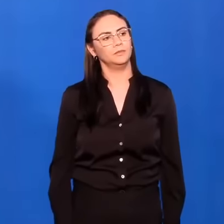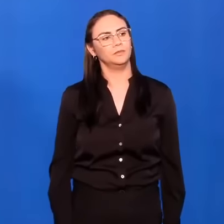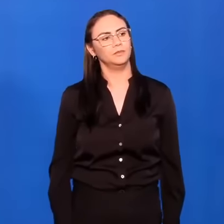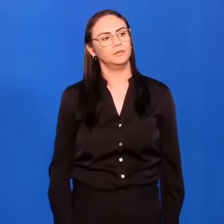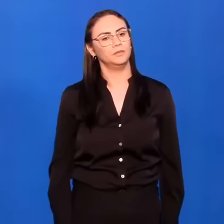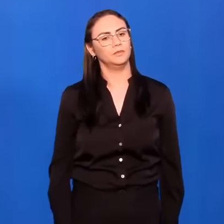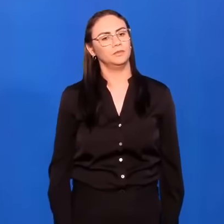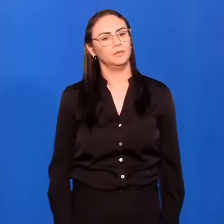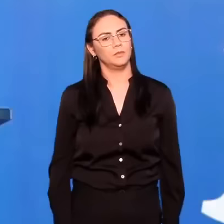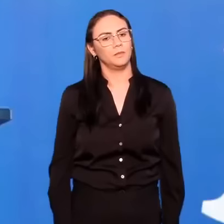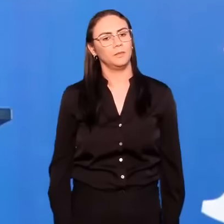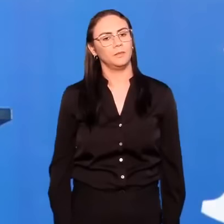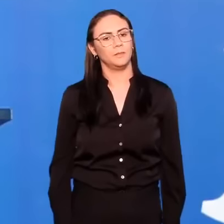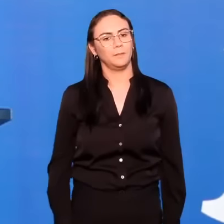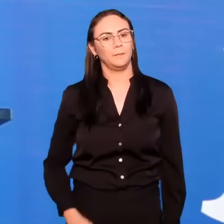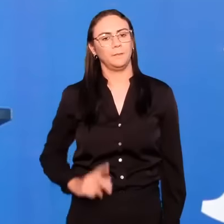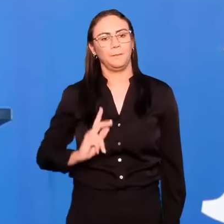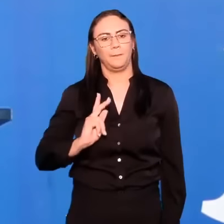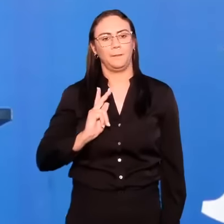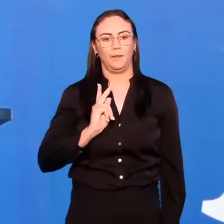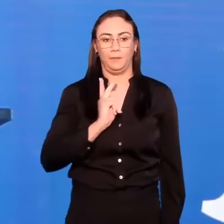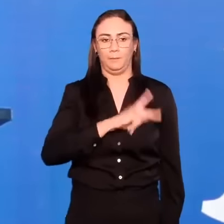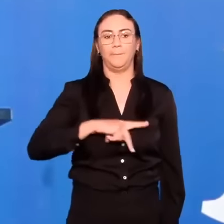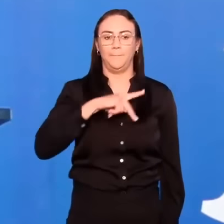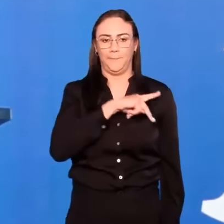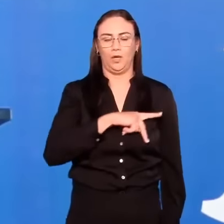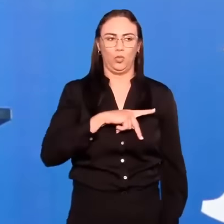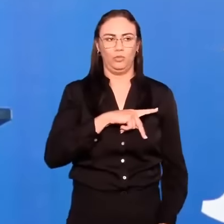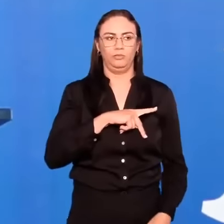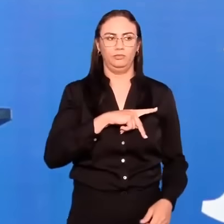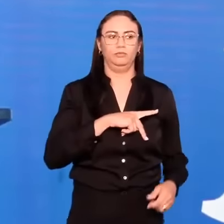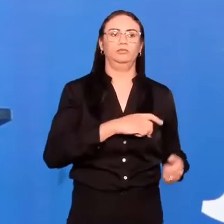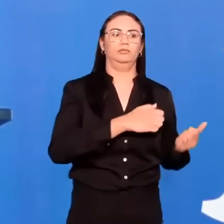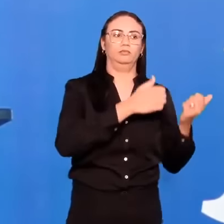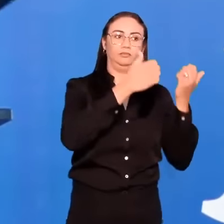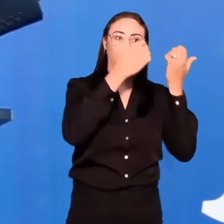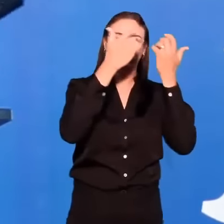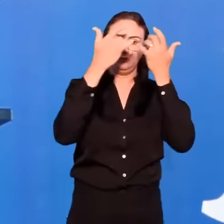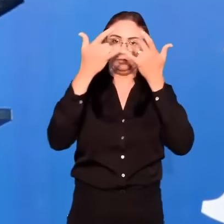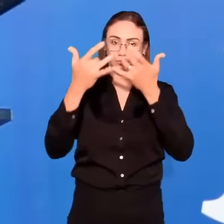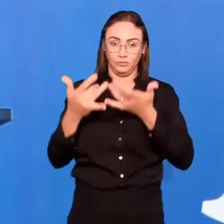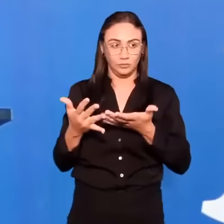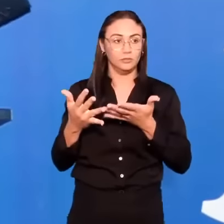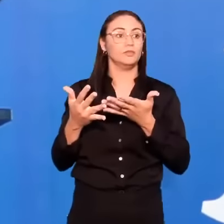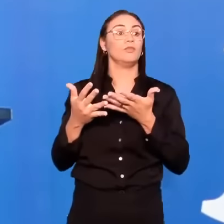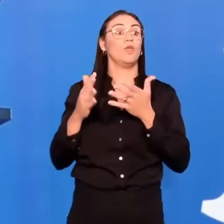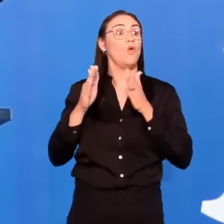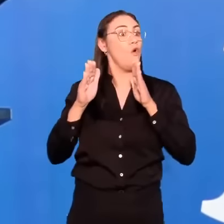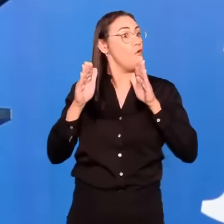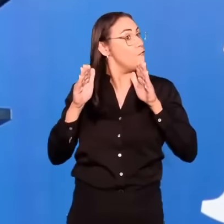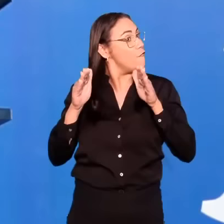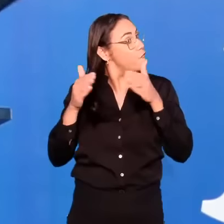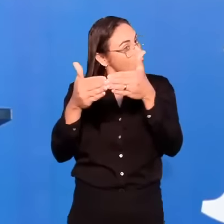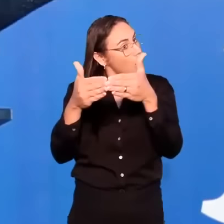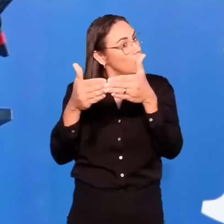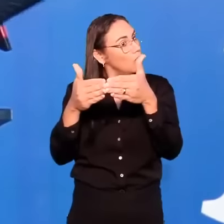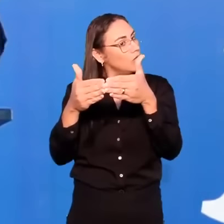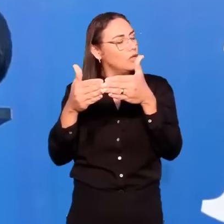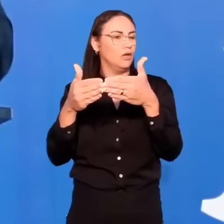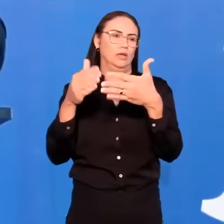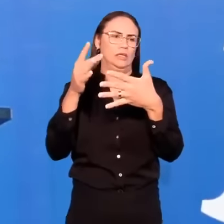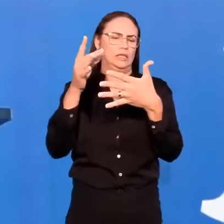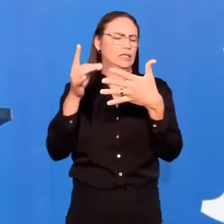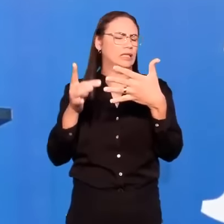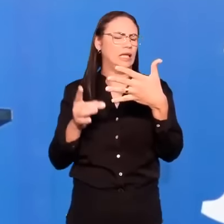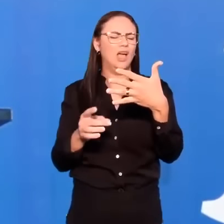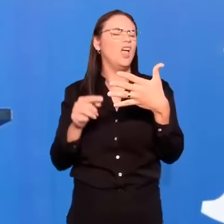Agora Paulo. Vai focar. O objeto da prostituição. Aonde ele